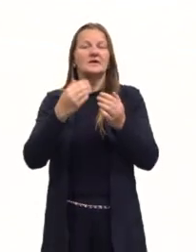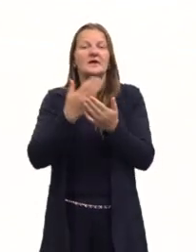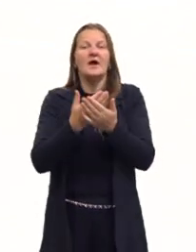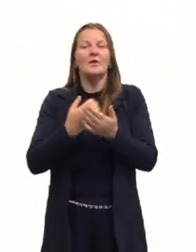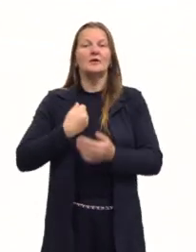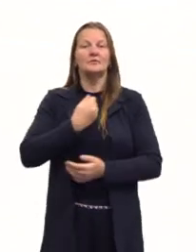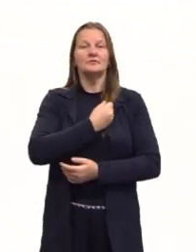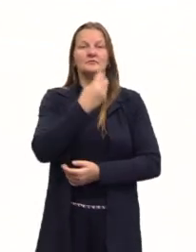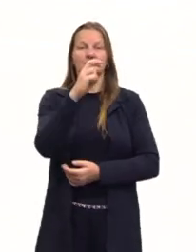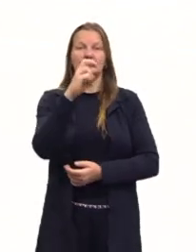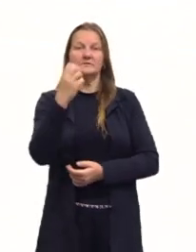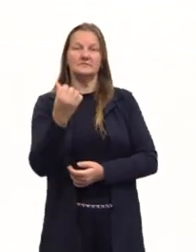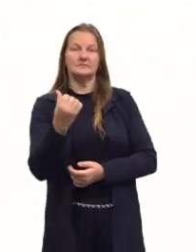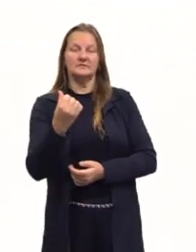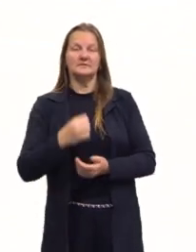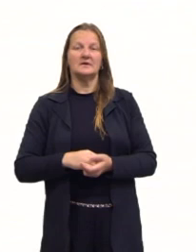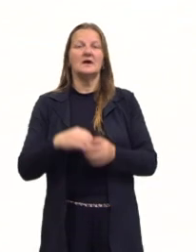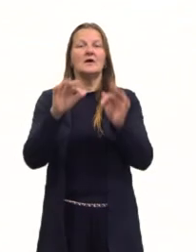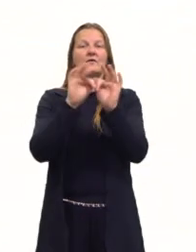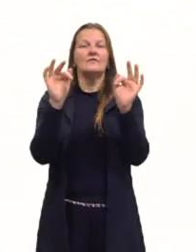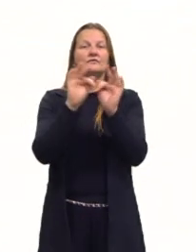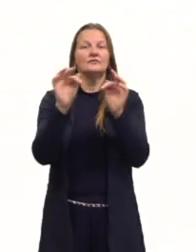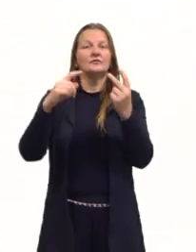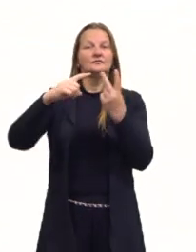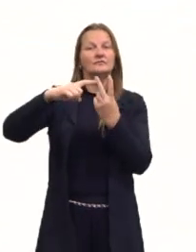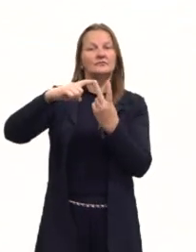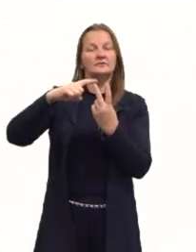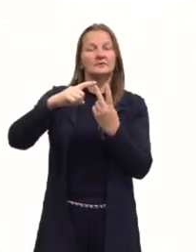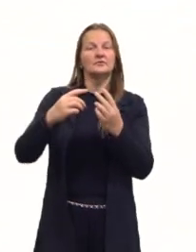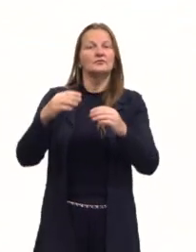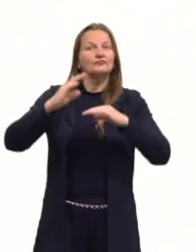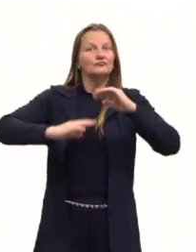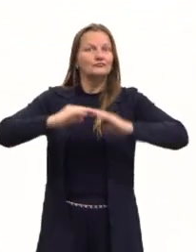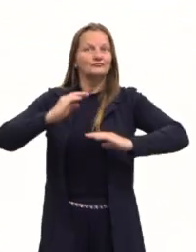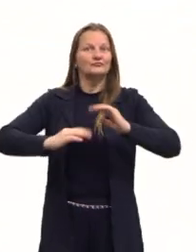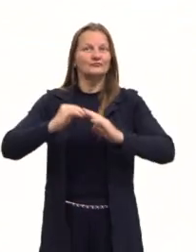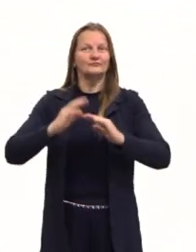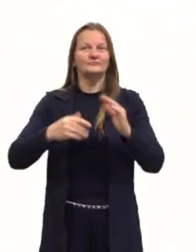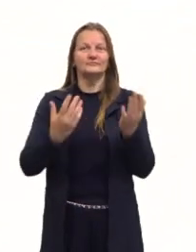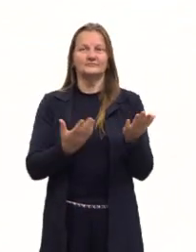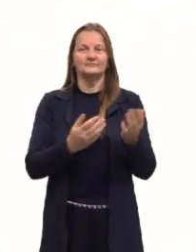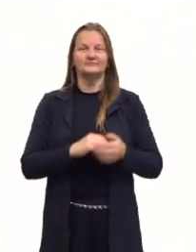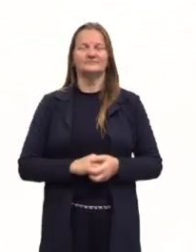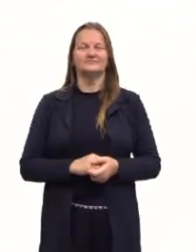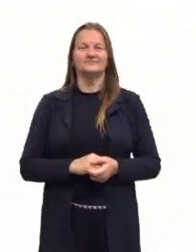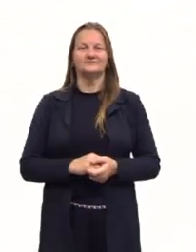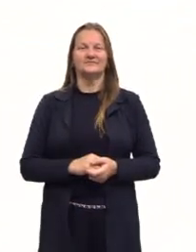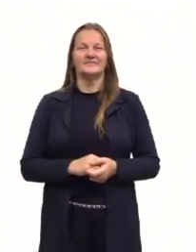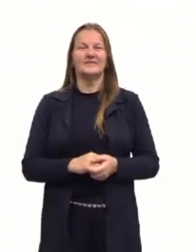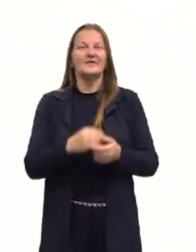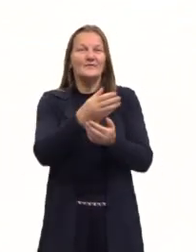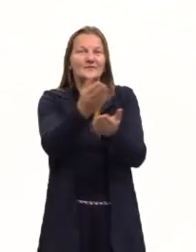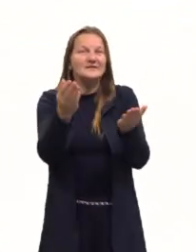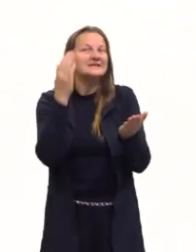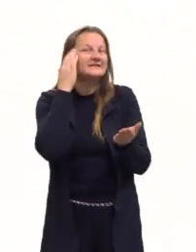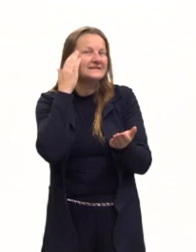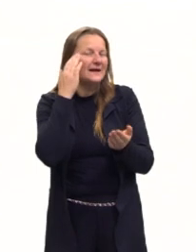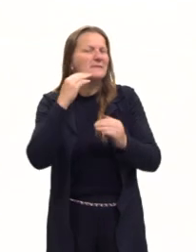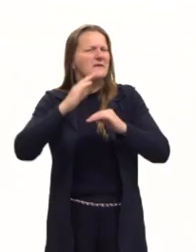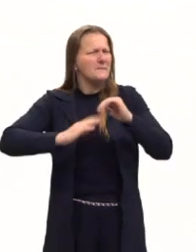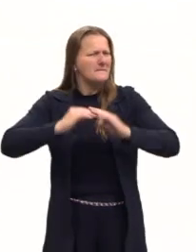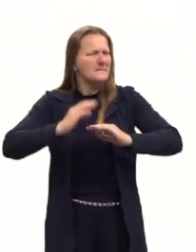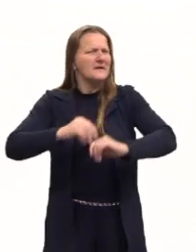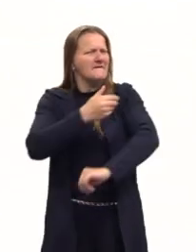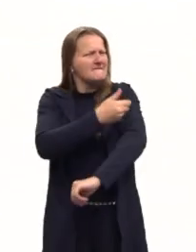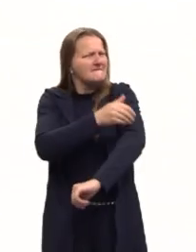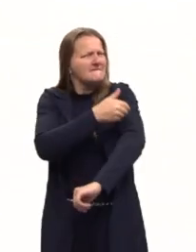56, funções quadráticas em ação. Então vocês já sabem que nós vamos praticar,